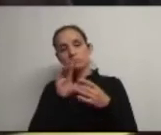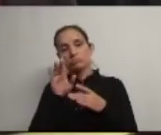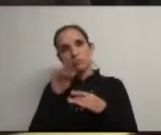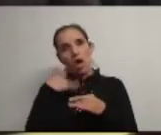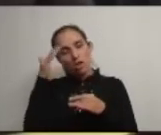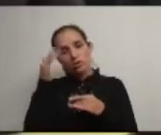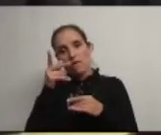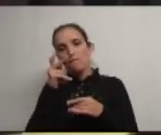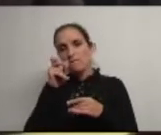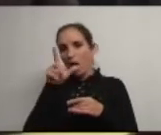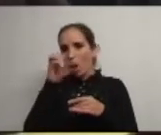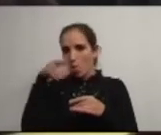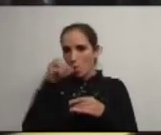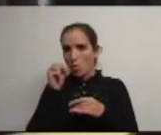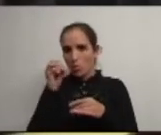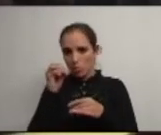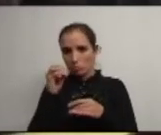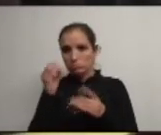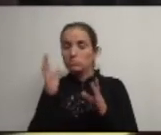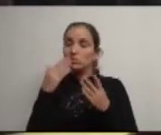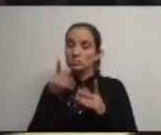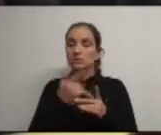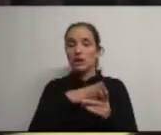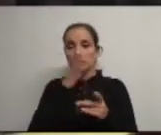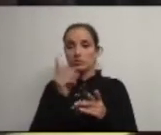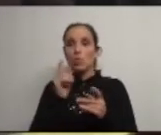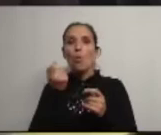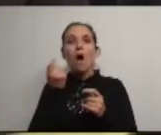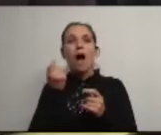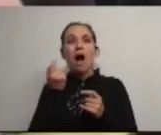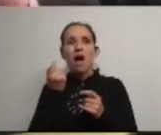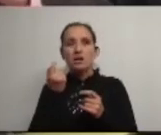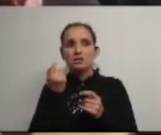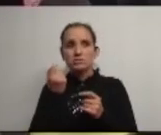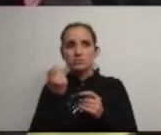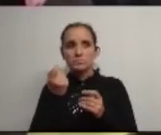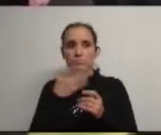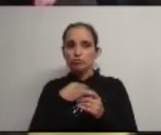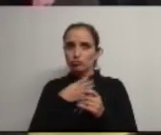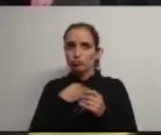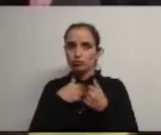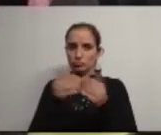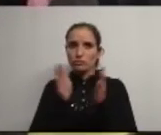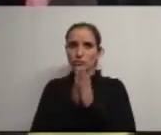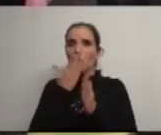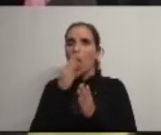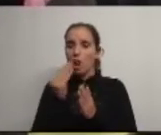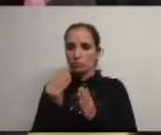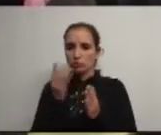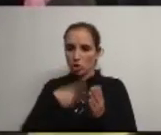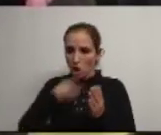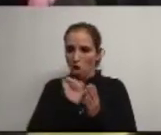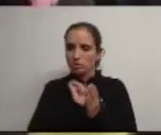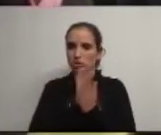Valongo do Voga isso quer dizer que quase eu gostaria que todos os alunos das